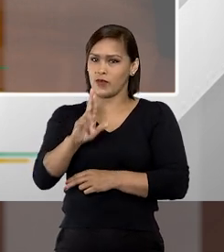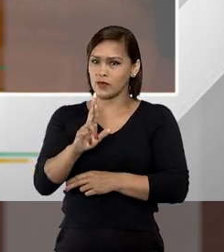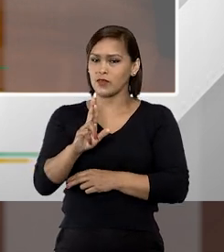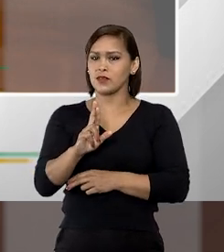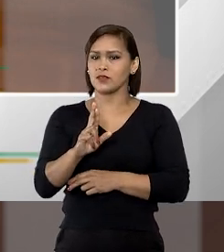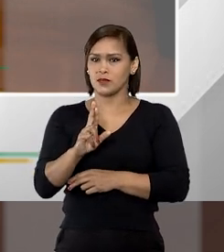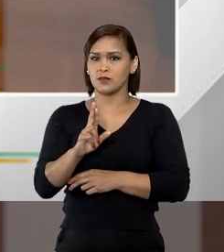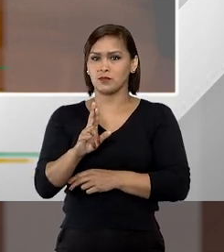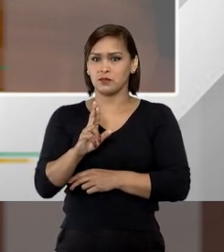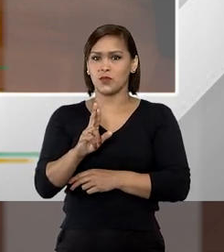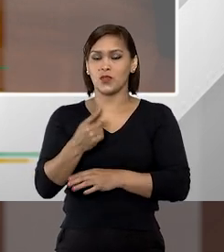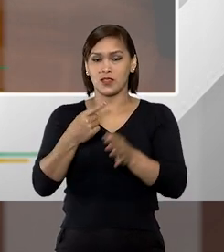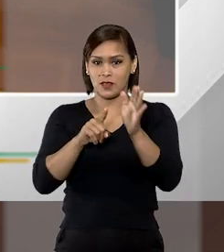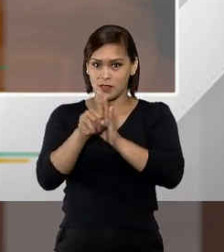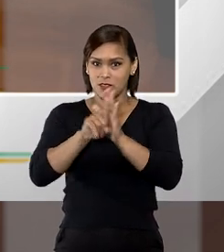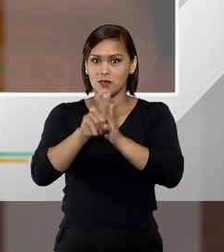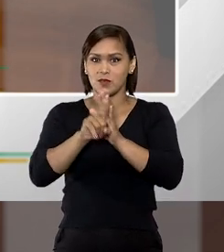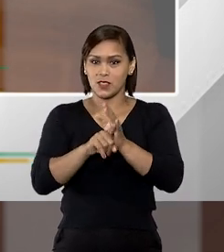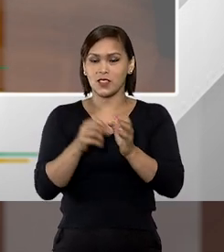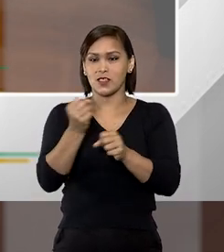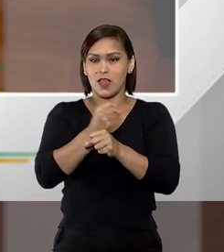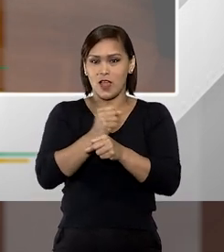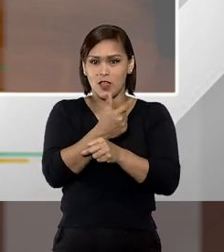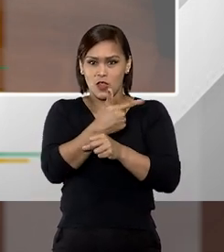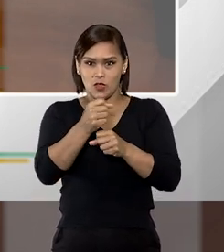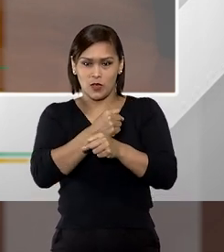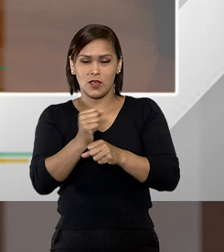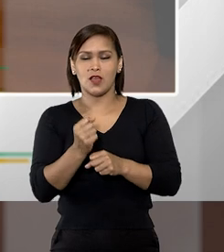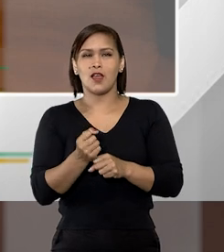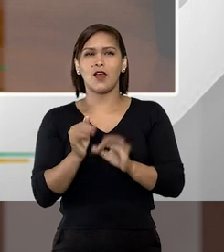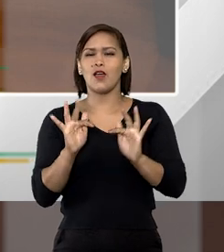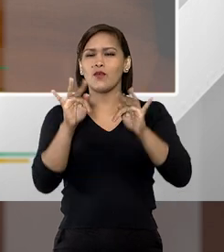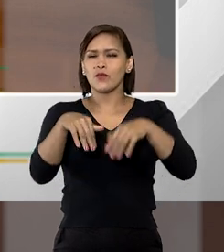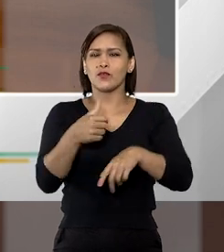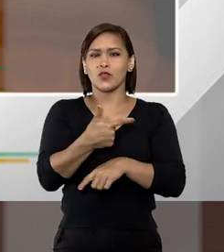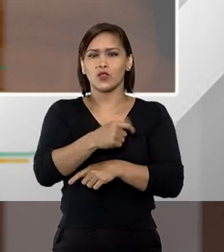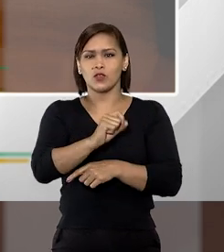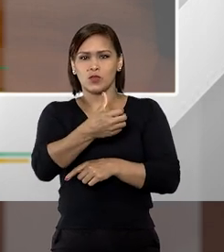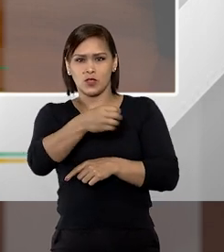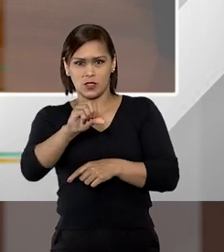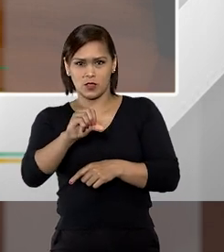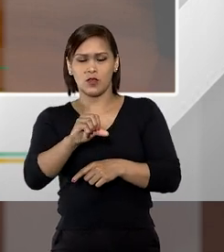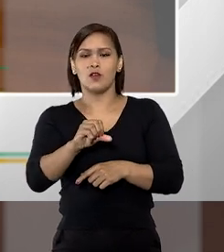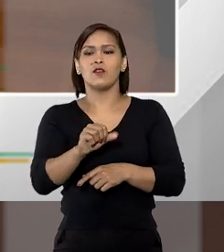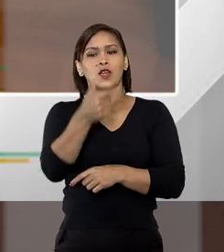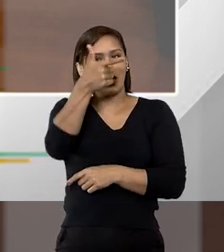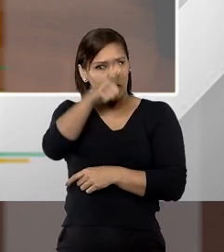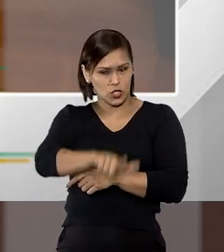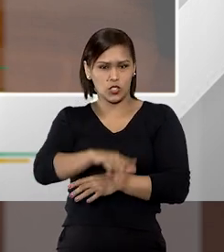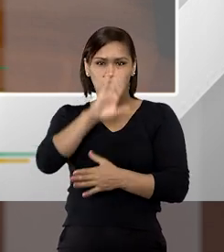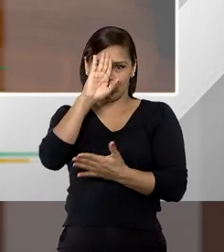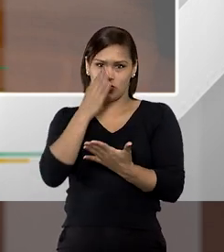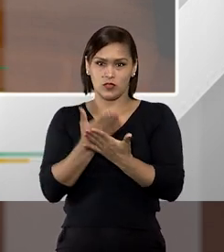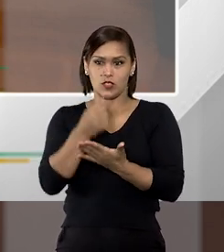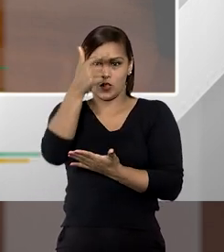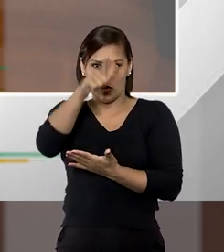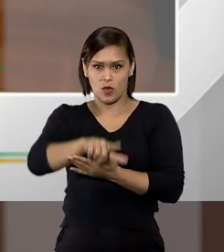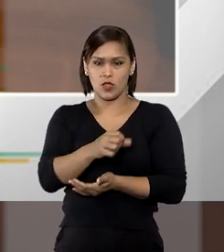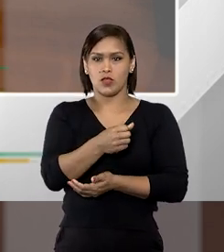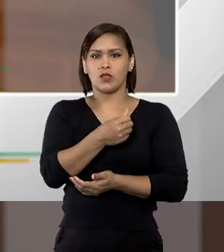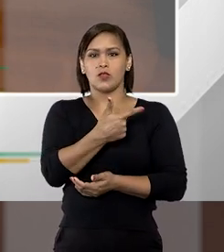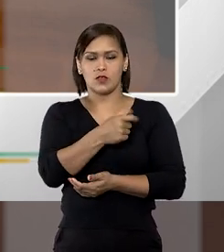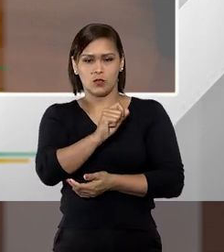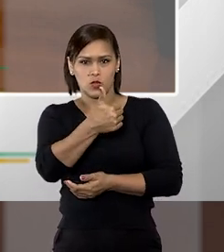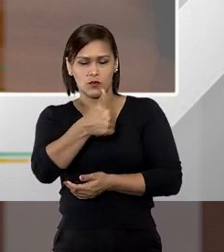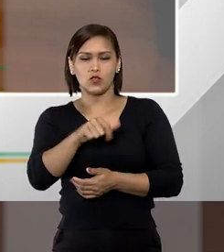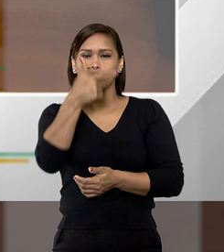para nós, e essa pesquisa é feita a cada dois anos, a última foi de 2019, espero que seja repetida este ano, né, é o ano para a